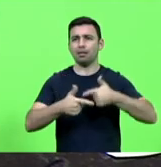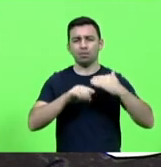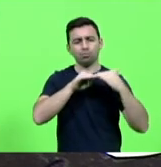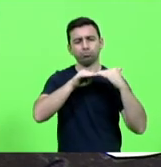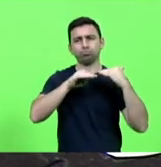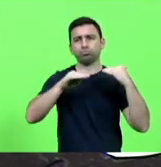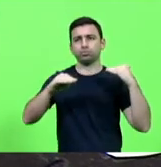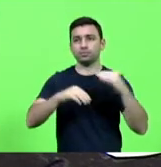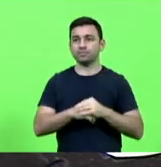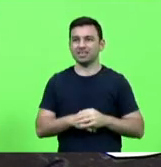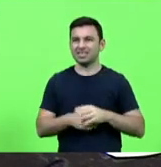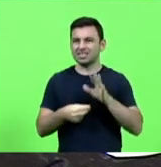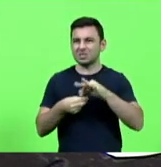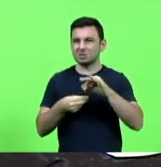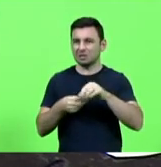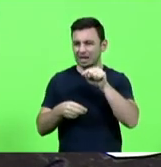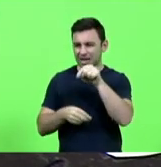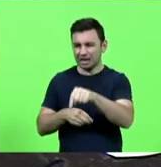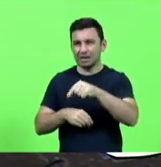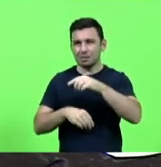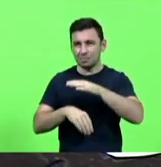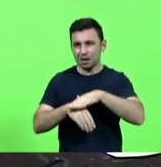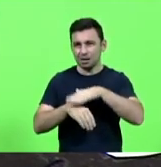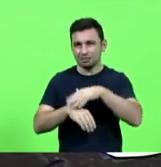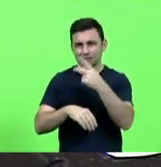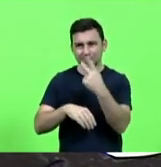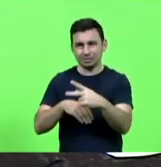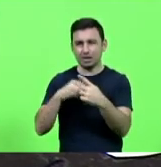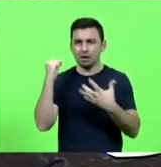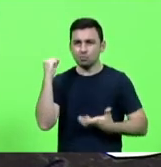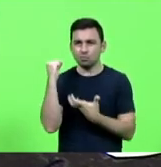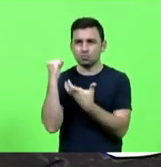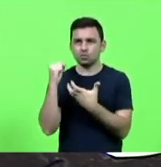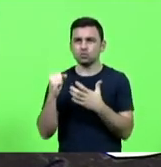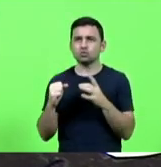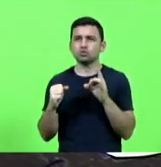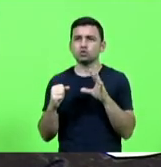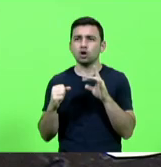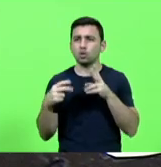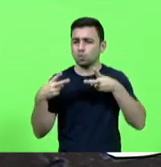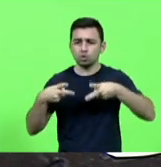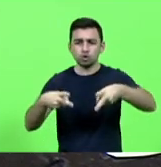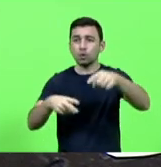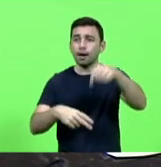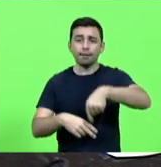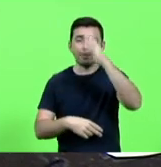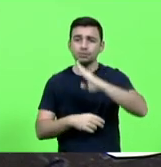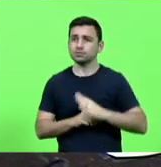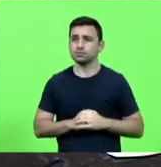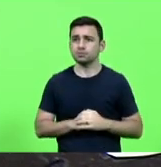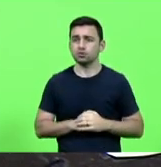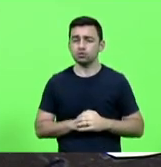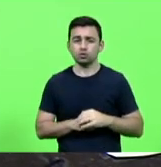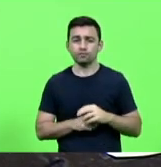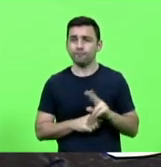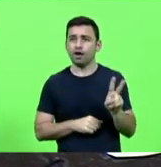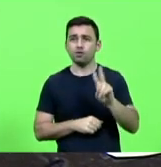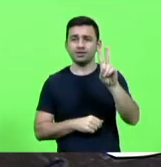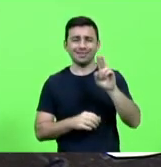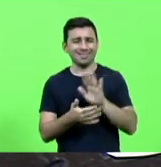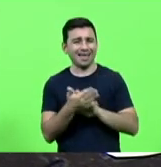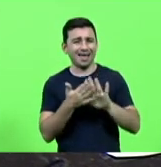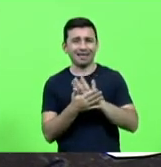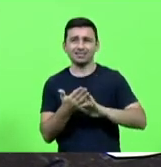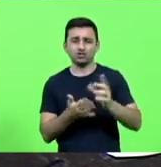de instituição de mercado de burocracia só subsiste em um país como o nosso que não valoriza o dinheiro das pessoas